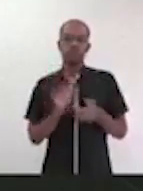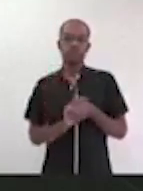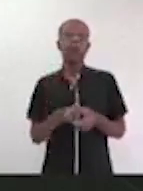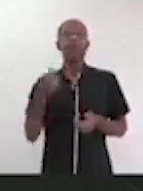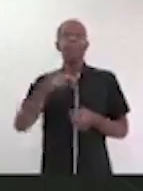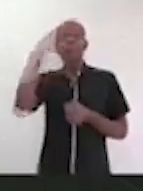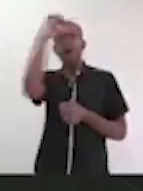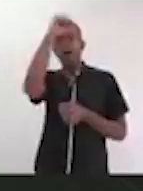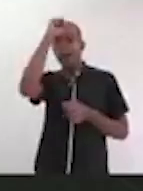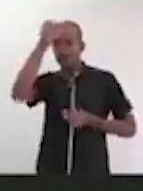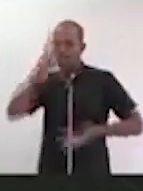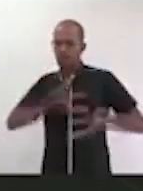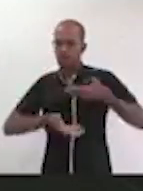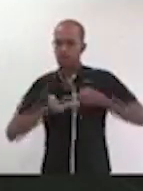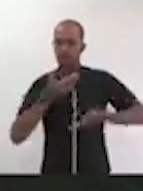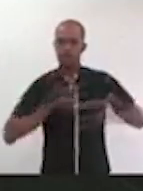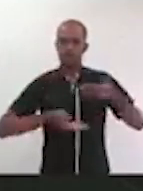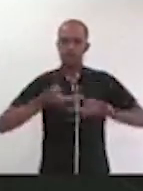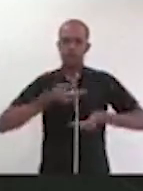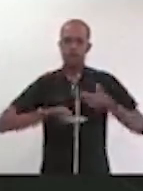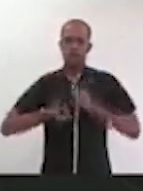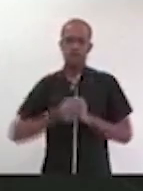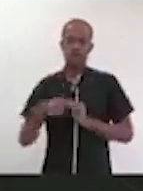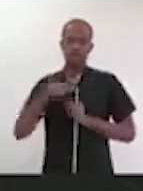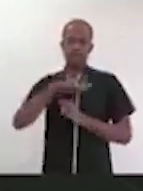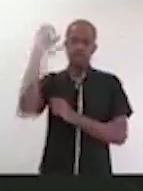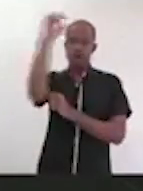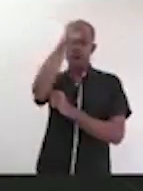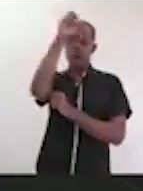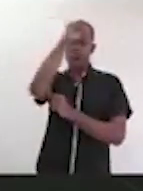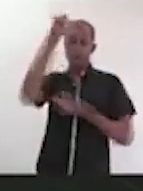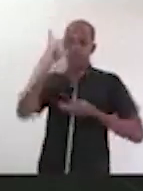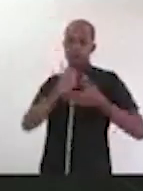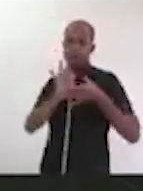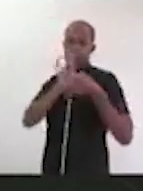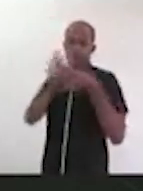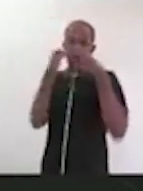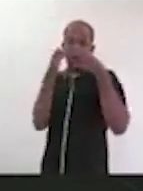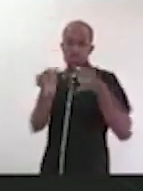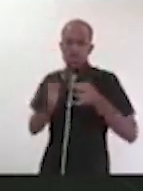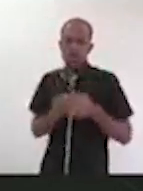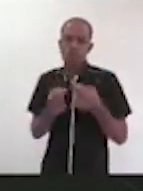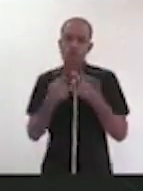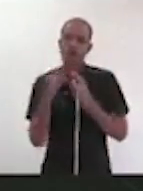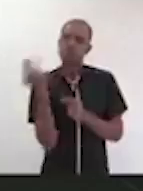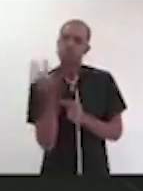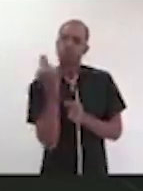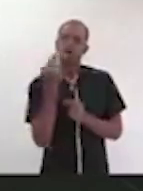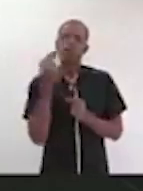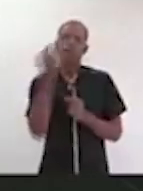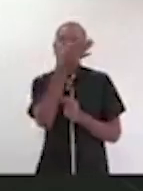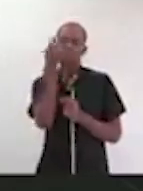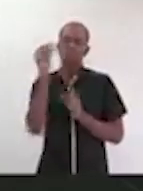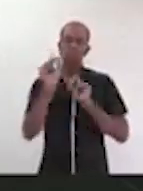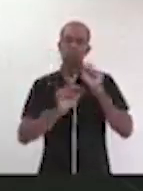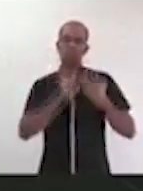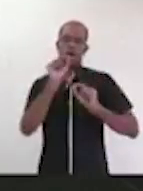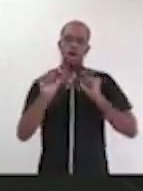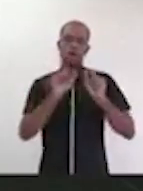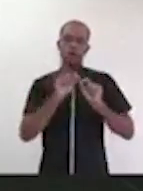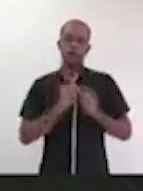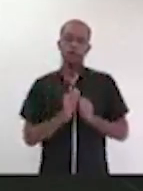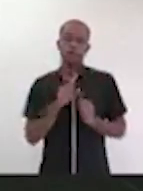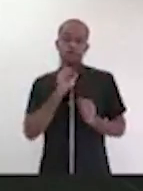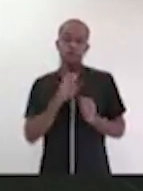dialogar, a gente precisa aprender a fazer pontes a ouvir, mas a gente não pode esquecer que enquanto o nosso Brasil for tão desigual,